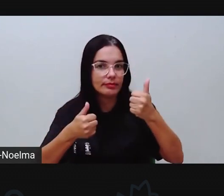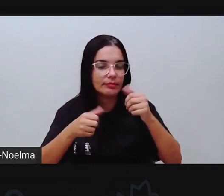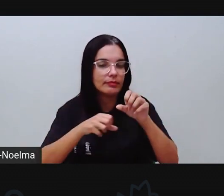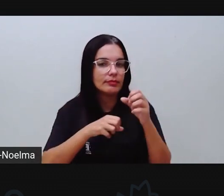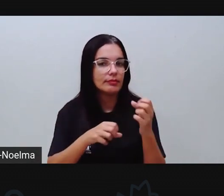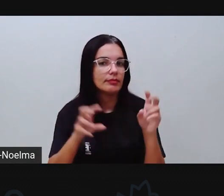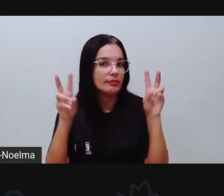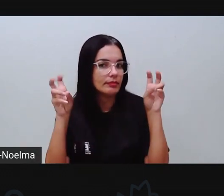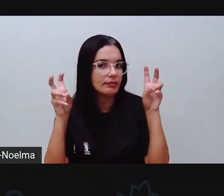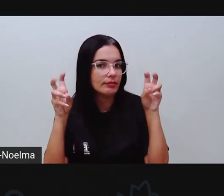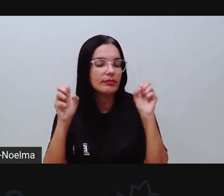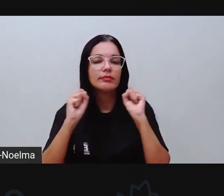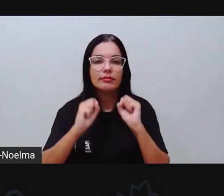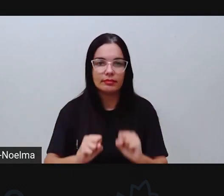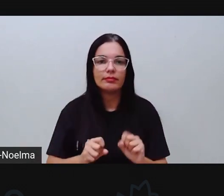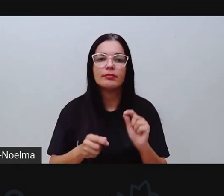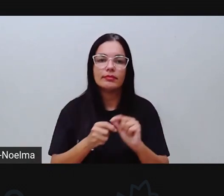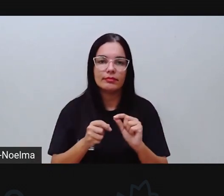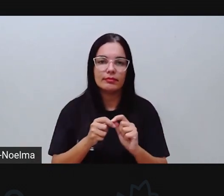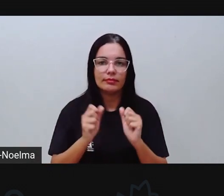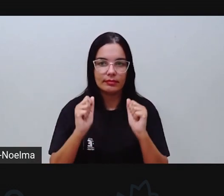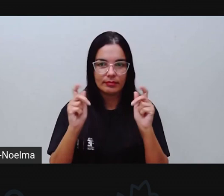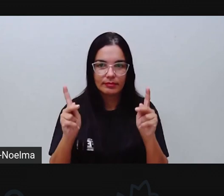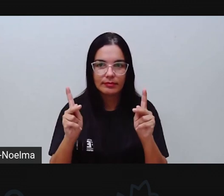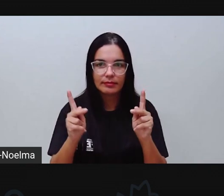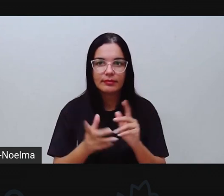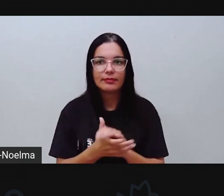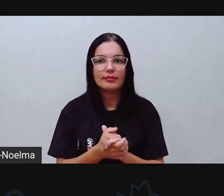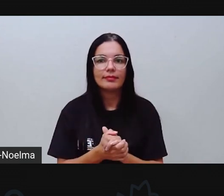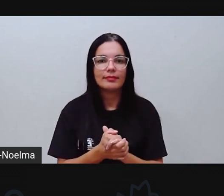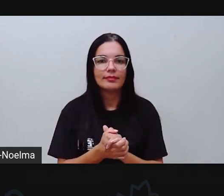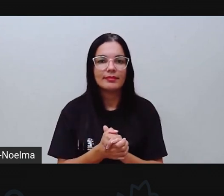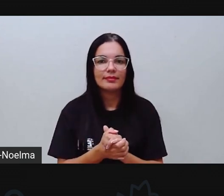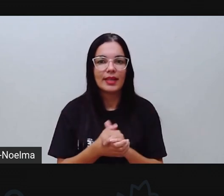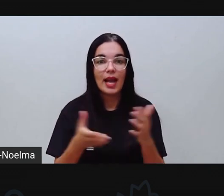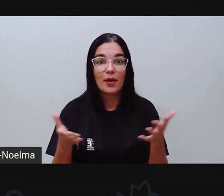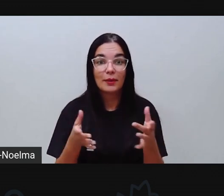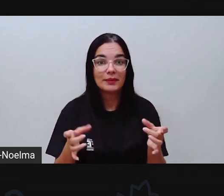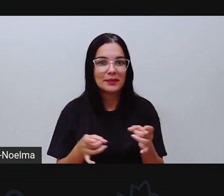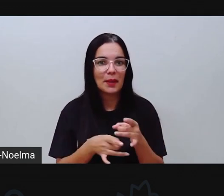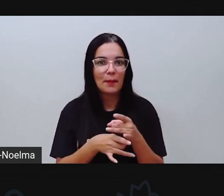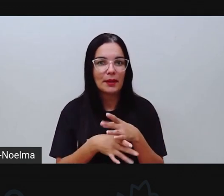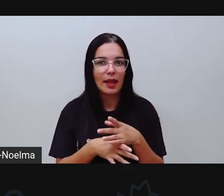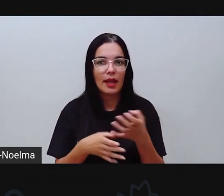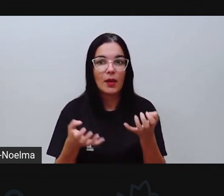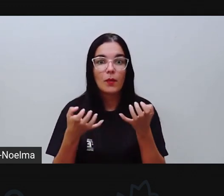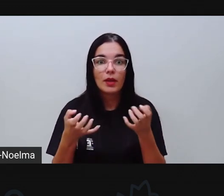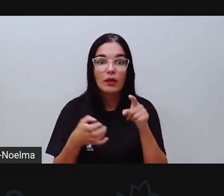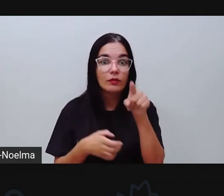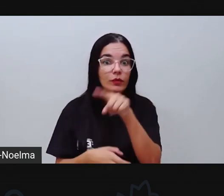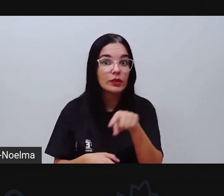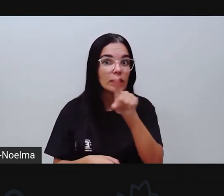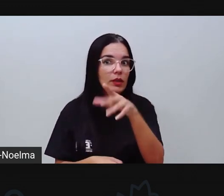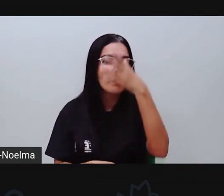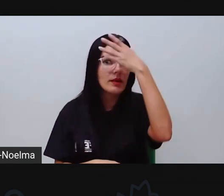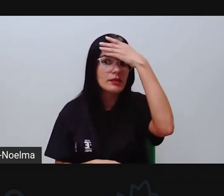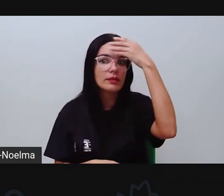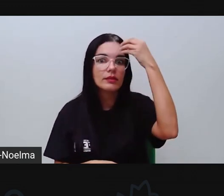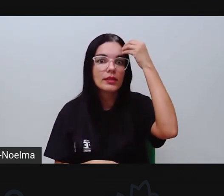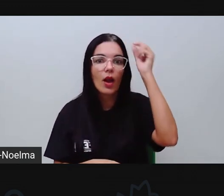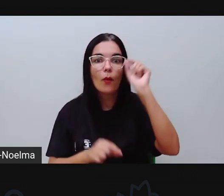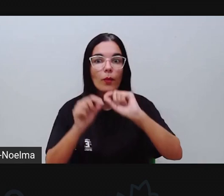assunto vocês podem estar fazendo isso. Certo? E para terminar eu quero que vocês não se esqueçam que